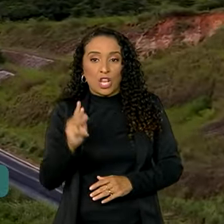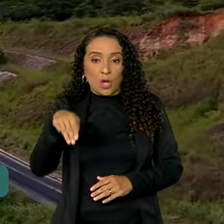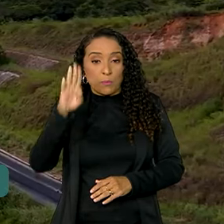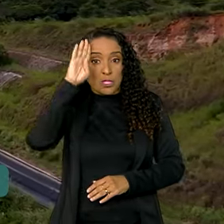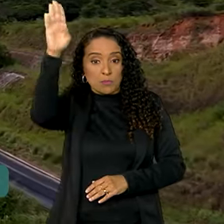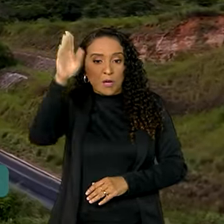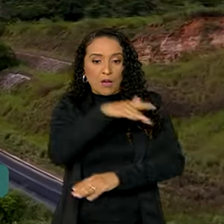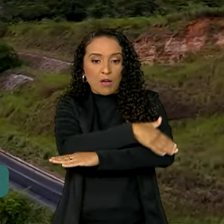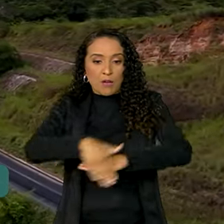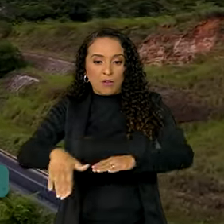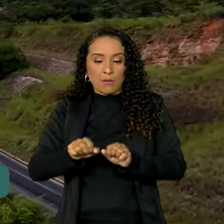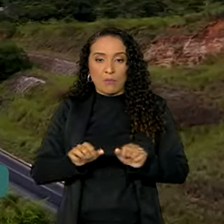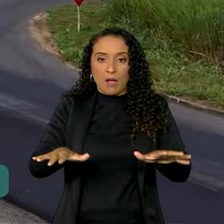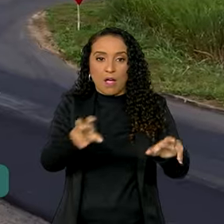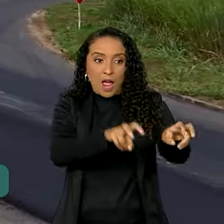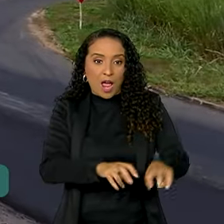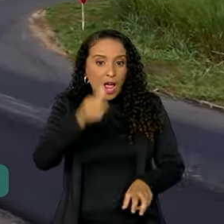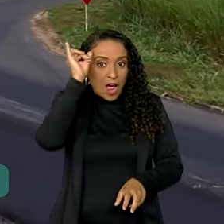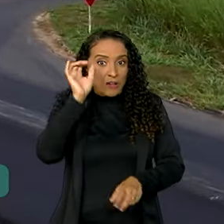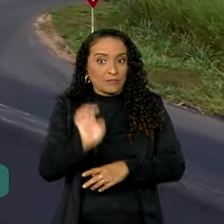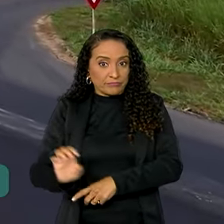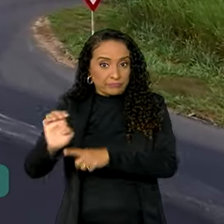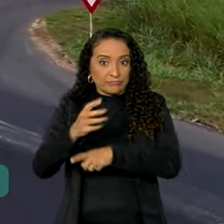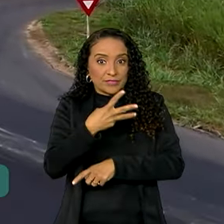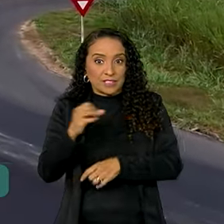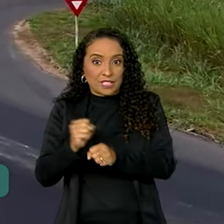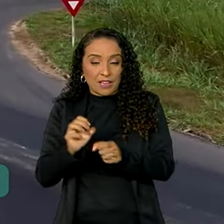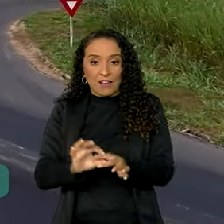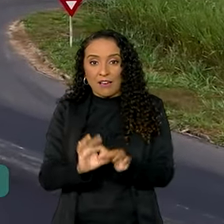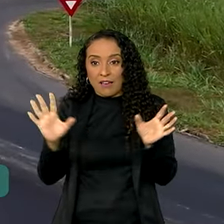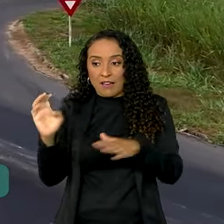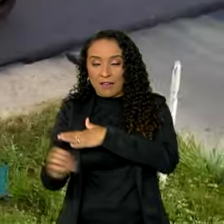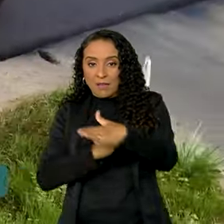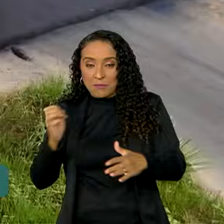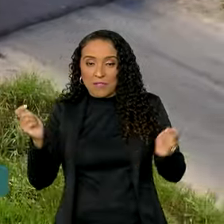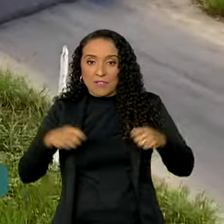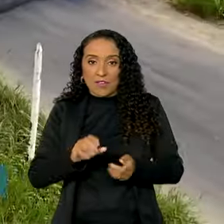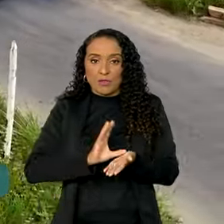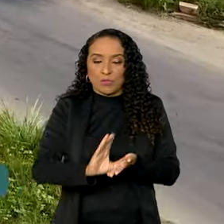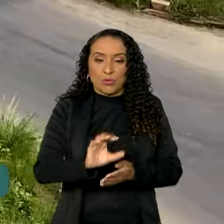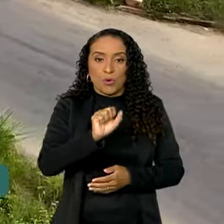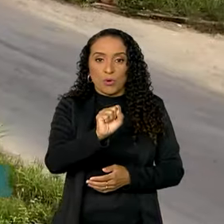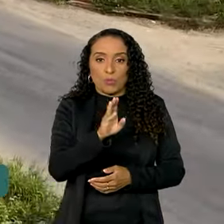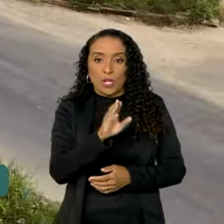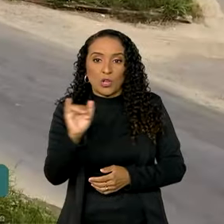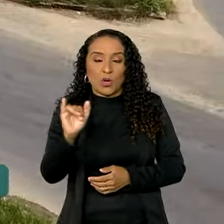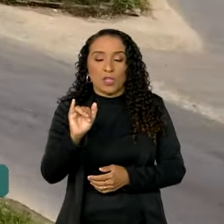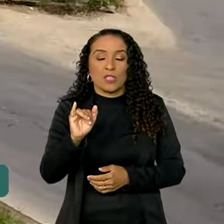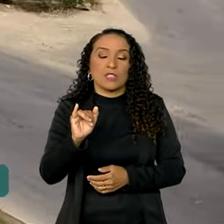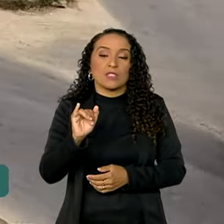vias de escoamento do agronegócio no Estado. Em 30 anos de concessão, a empresa deve investir R 8,5 bilhões